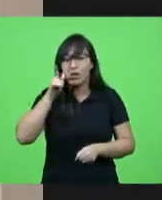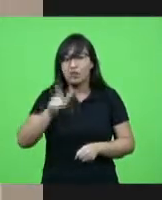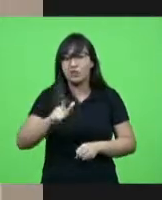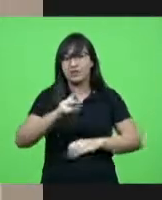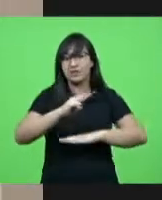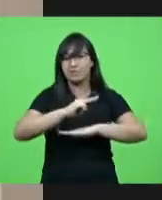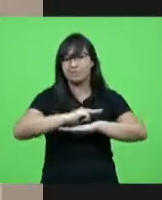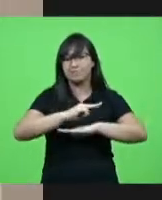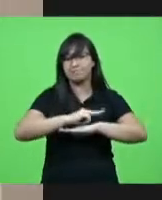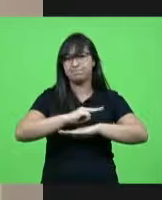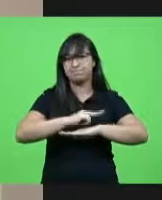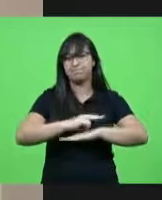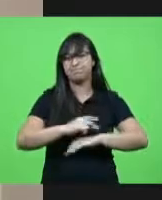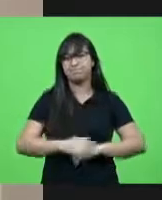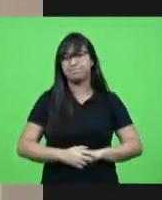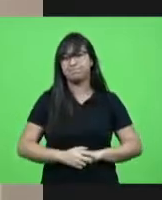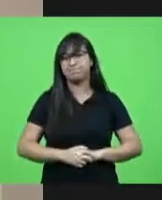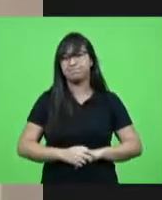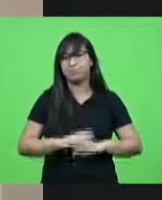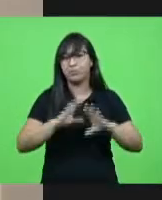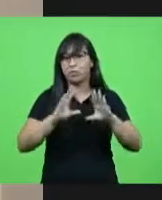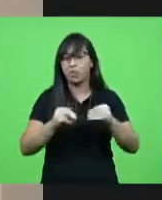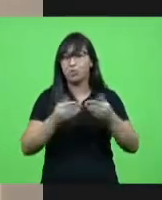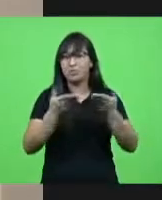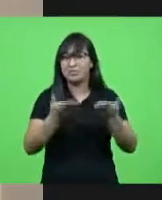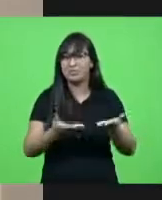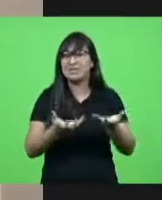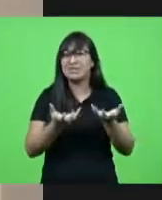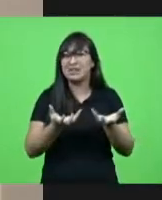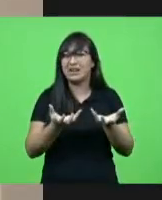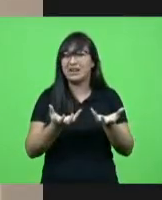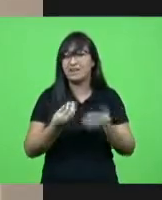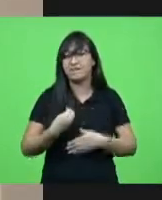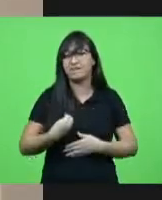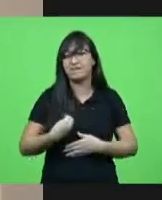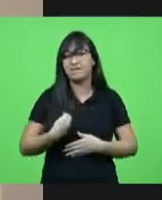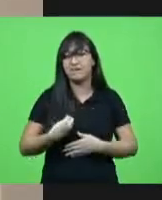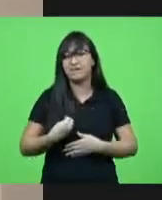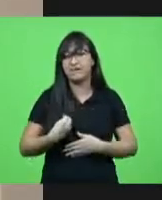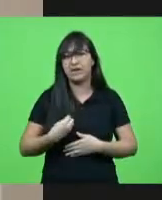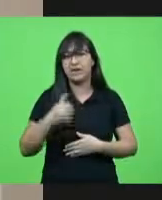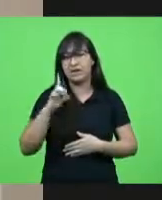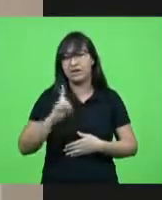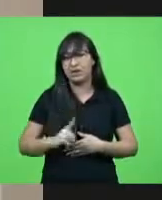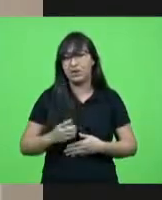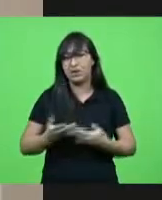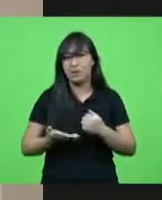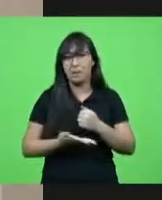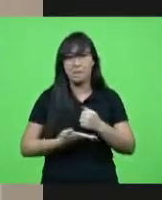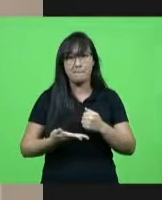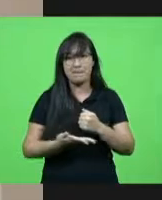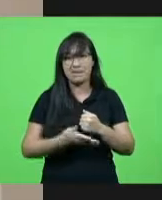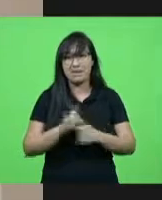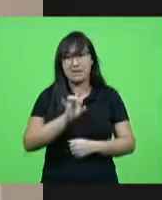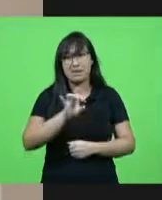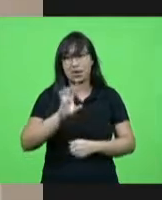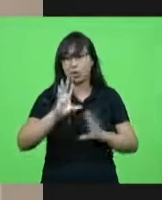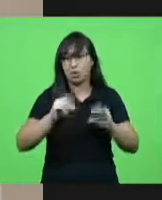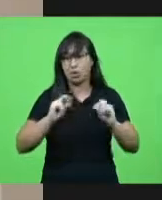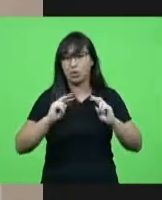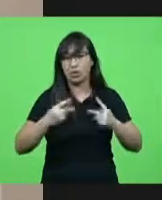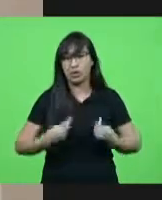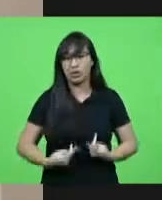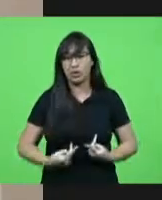atendidos todos buscando a mesma coisa vida um direito tão básico mas que não chegará a tempo